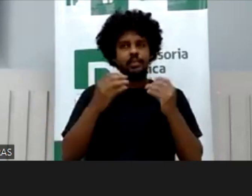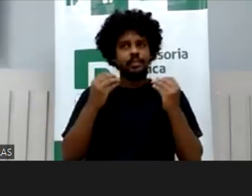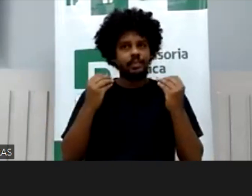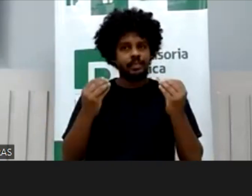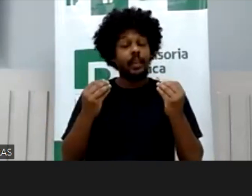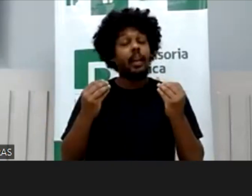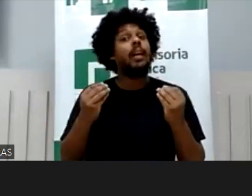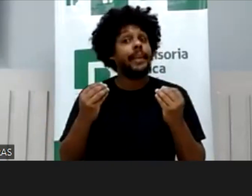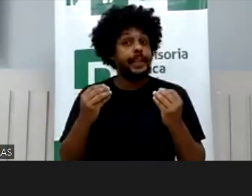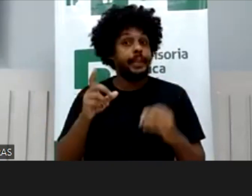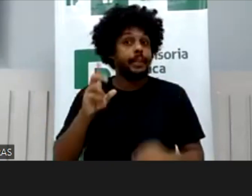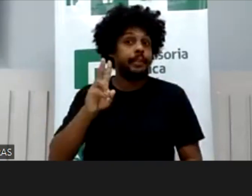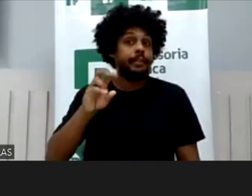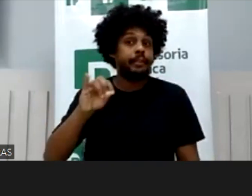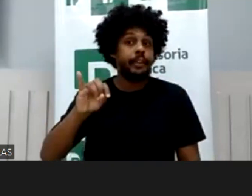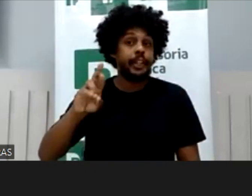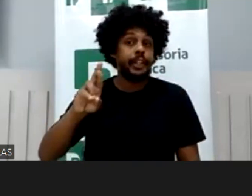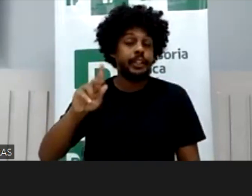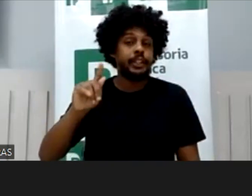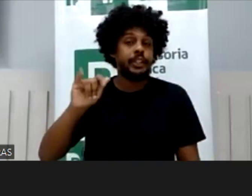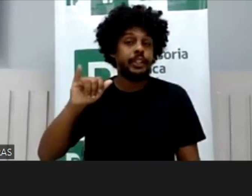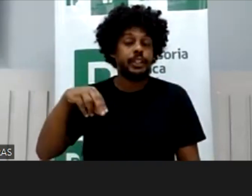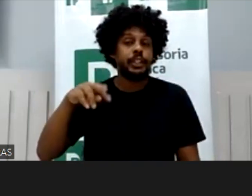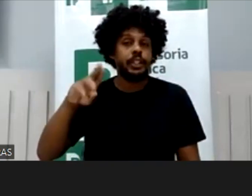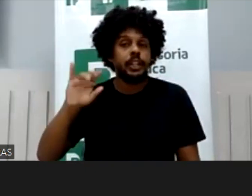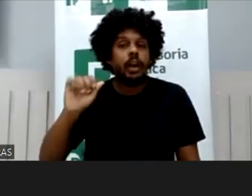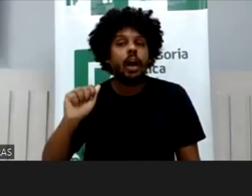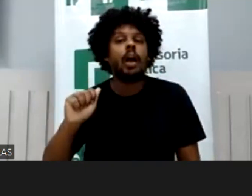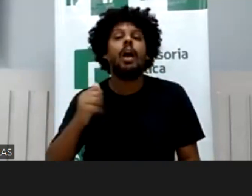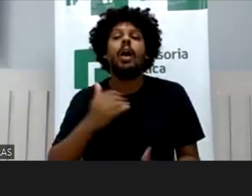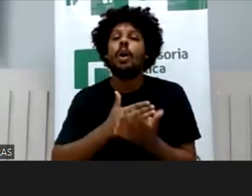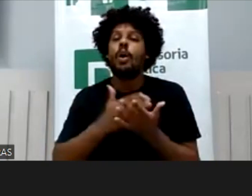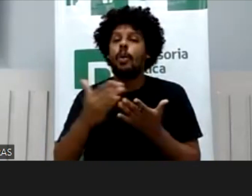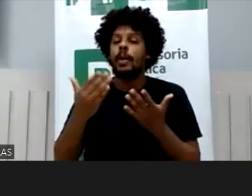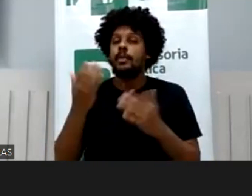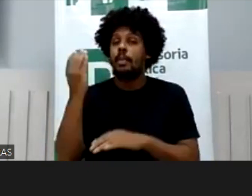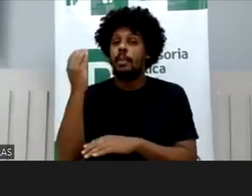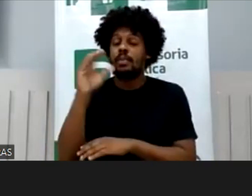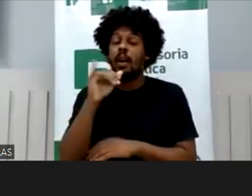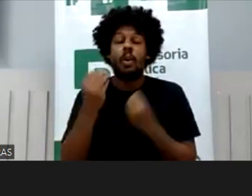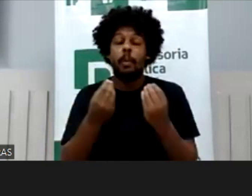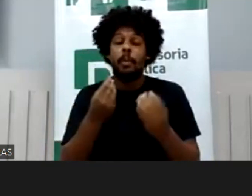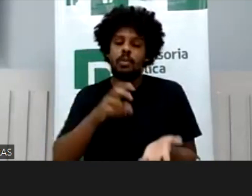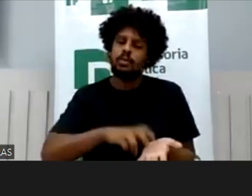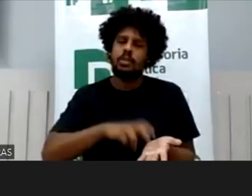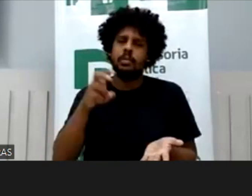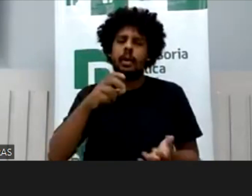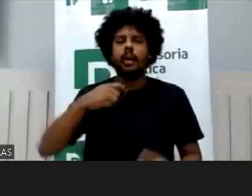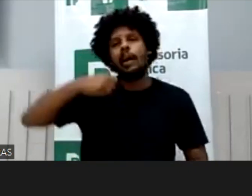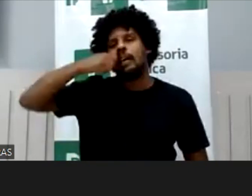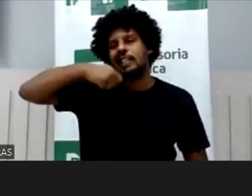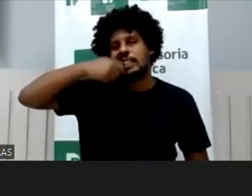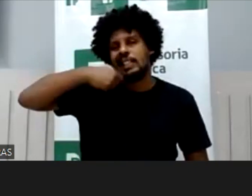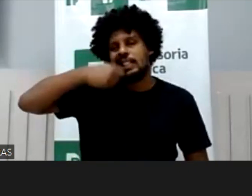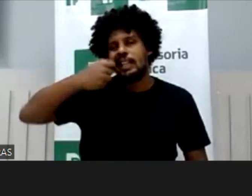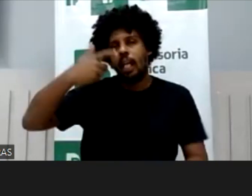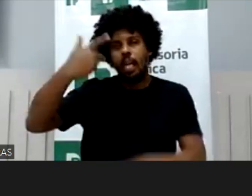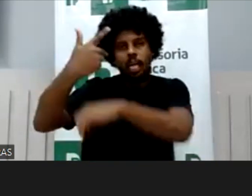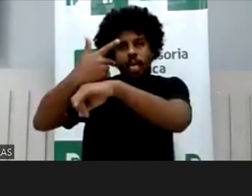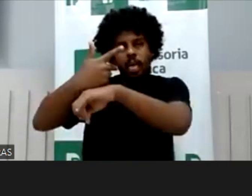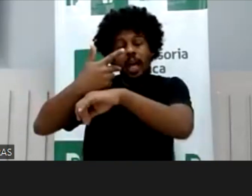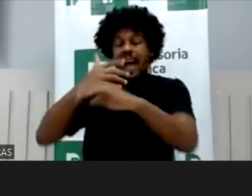Virginia ela começa a apostar da hora que ela levanta, ela posta, escovando os dentes, até a hora que ela